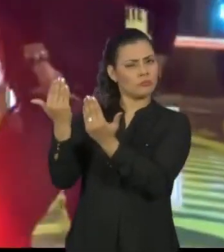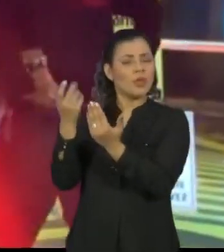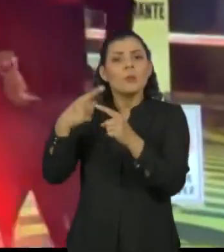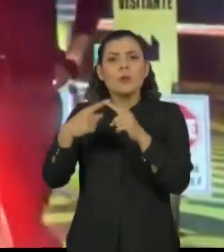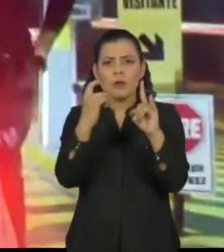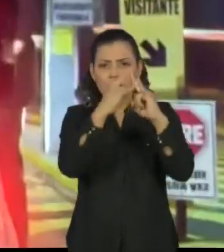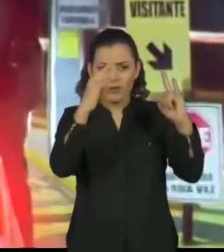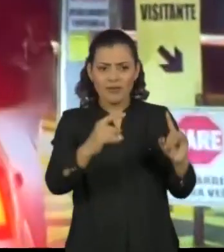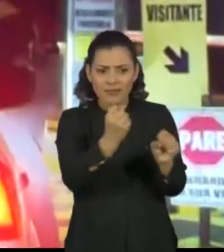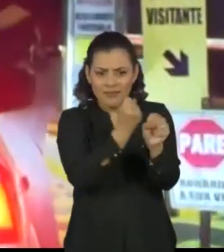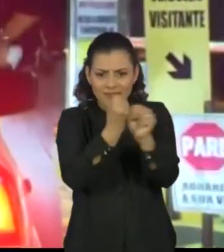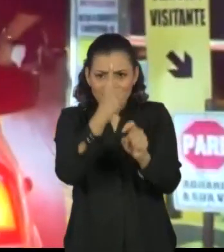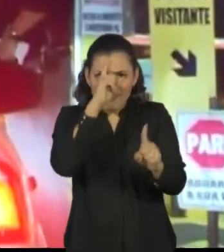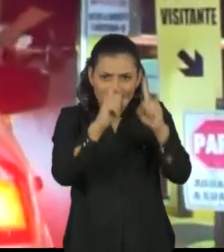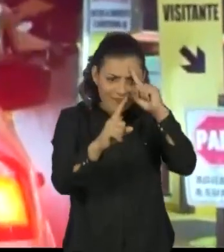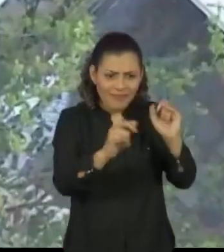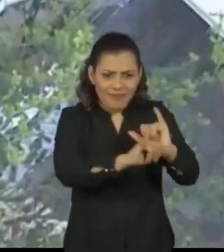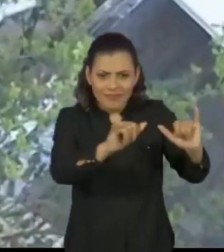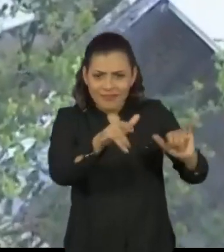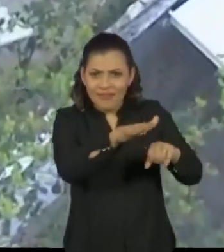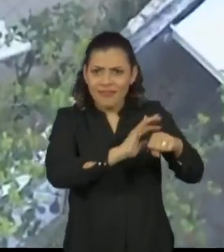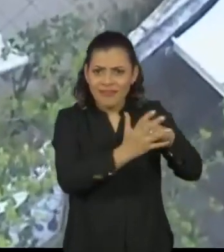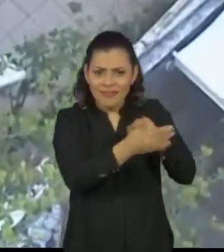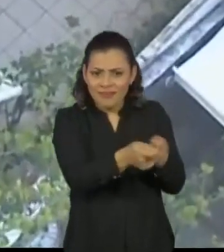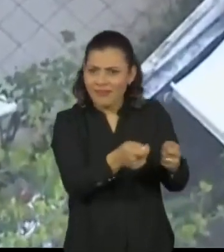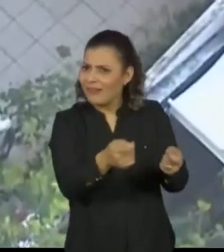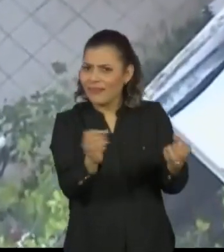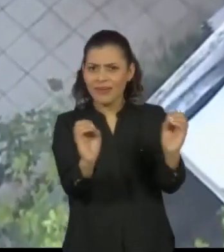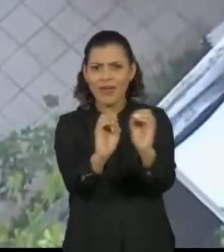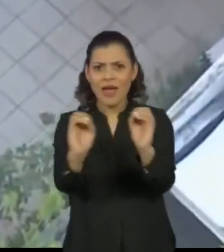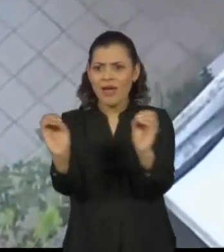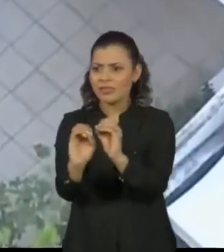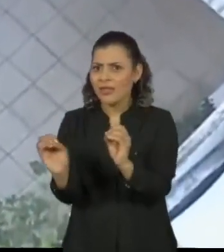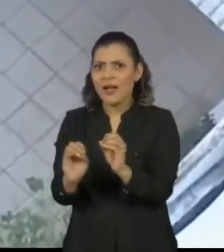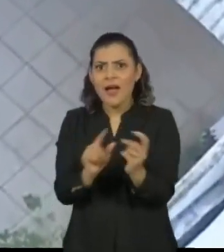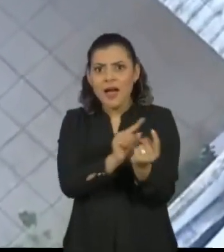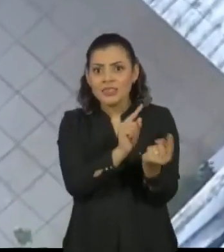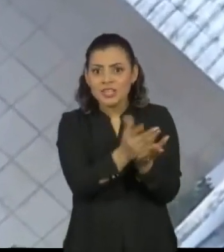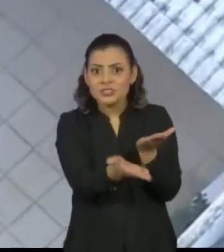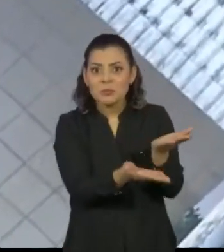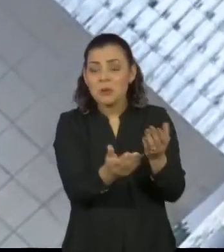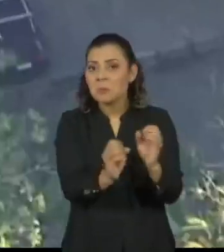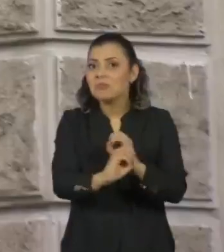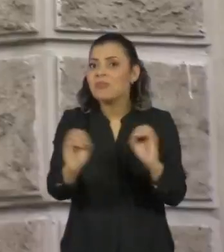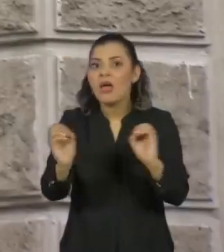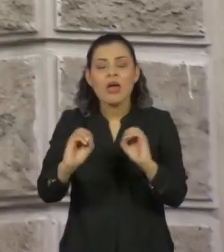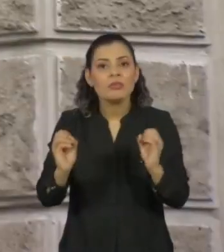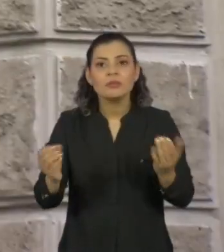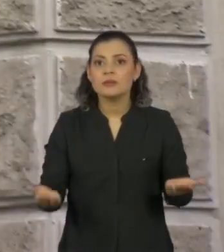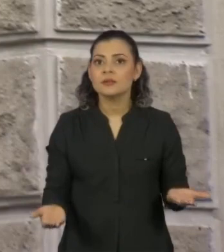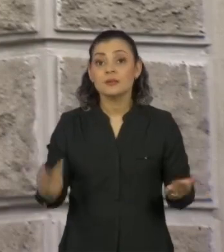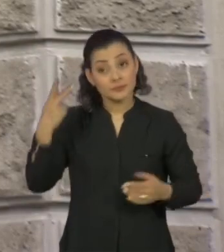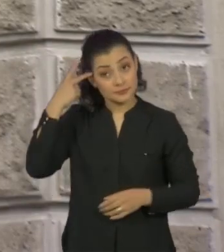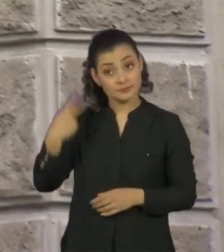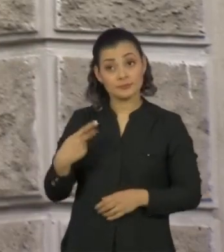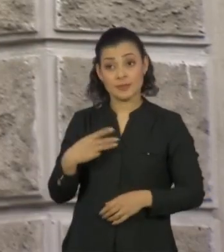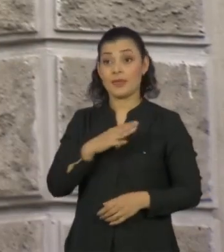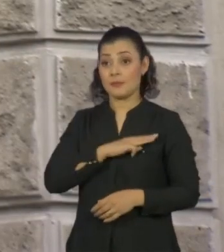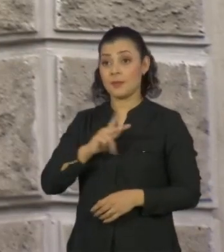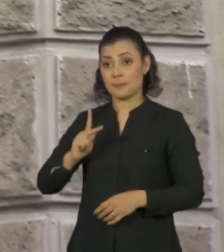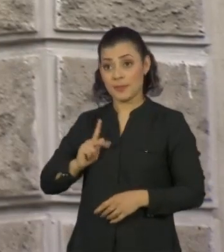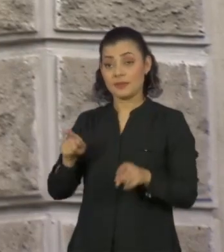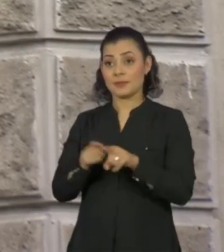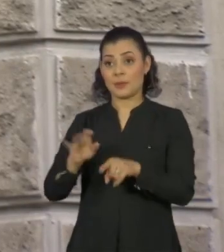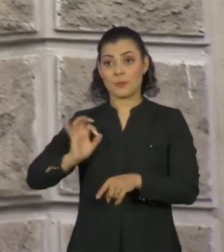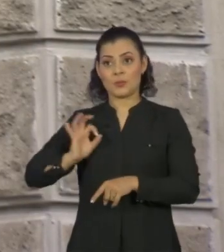instalação e gestão de hospitais de campanha do governo fluminense para atendimento da Covid-19. Em São Paulo, o Ministério Público e a